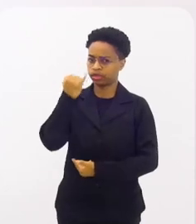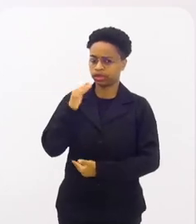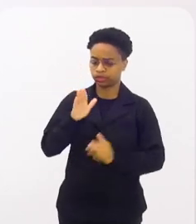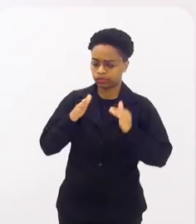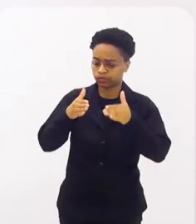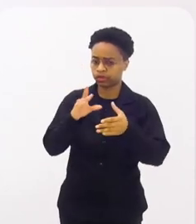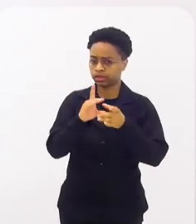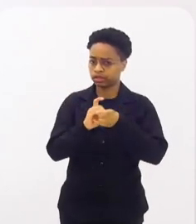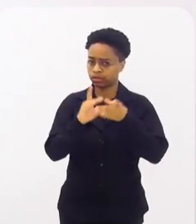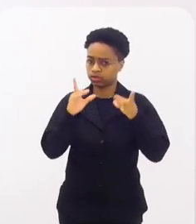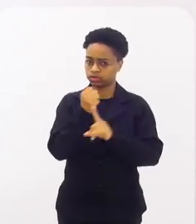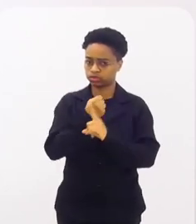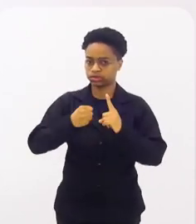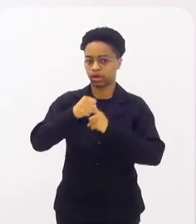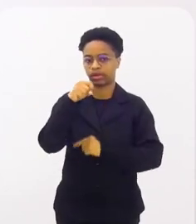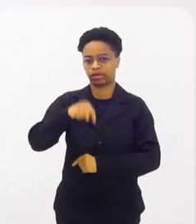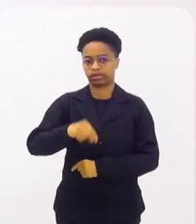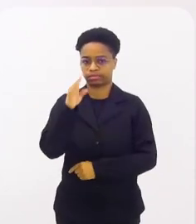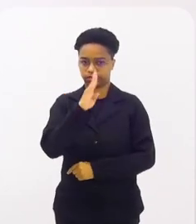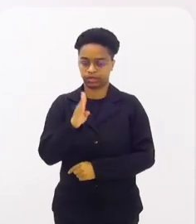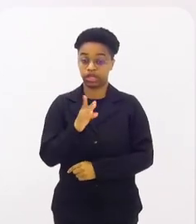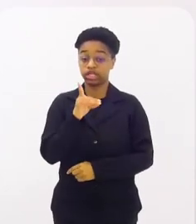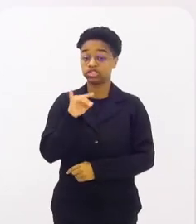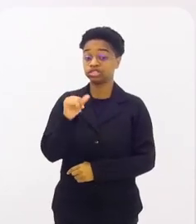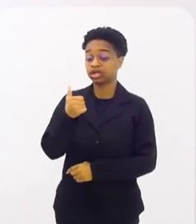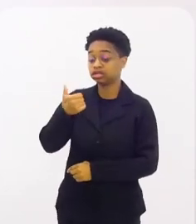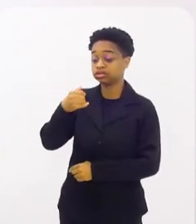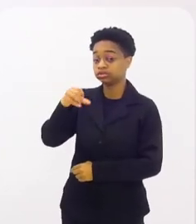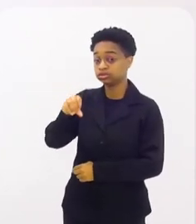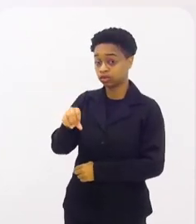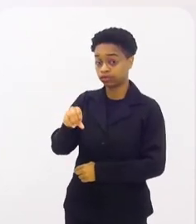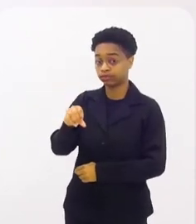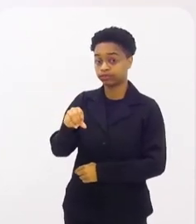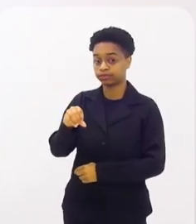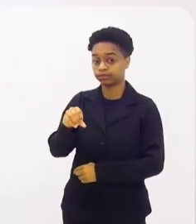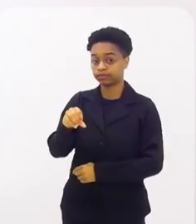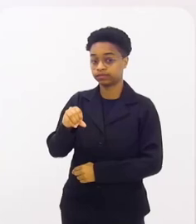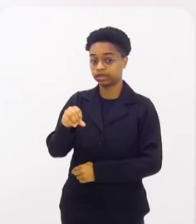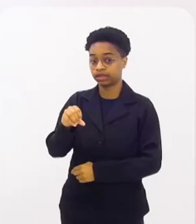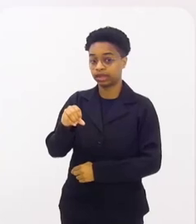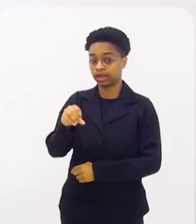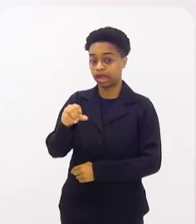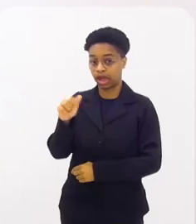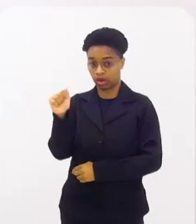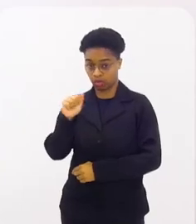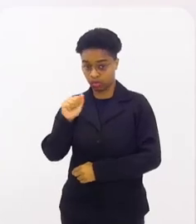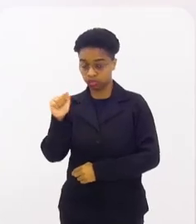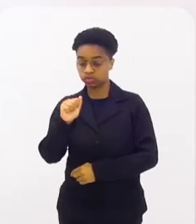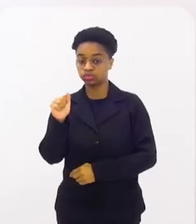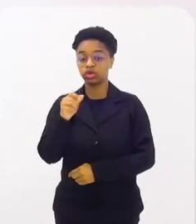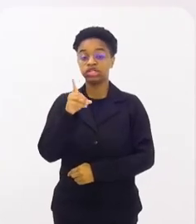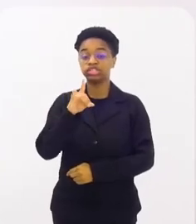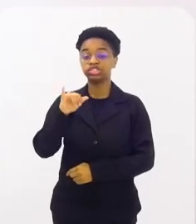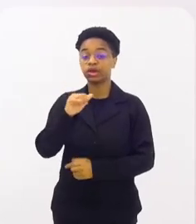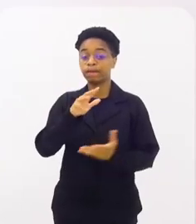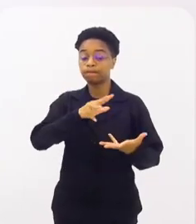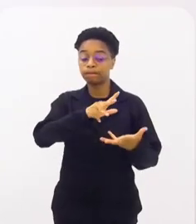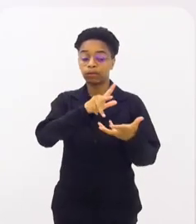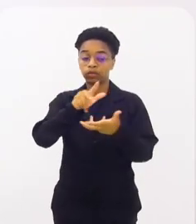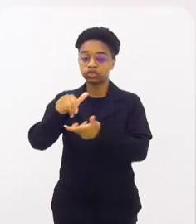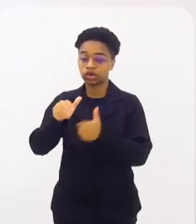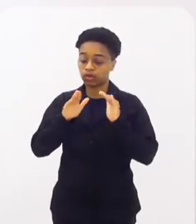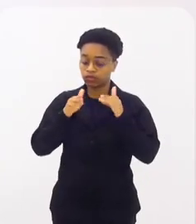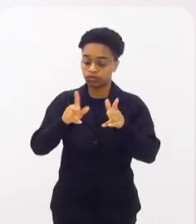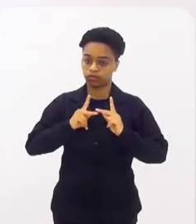democracia social nesse país. É o dia 19 de agosto, que é o Dia Mundial